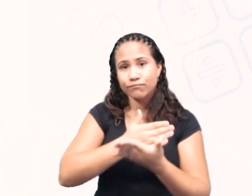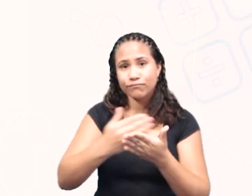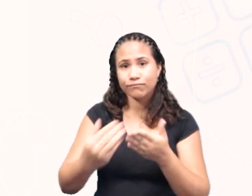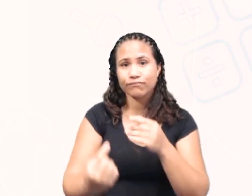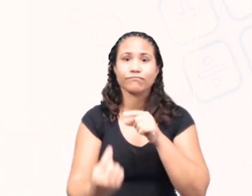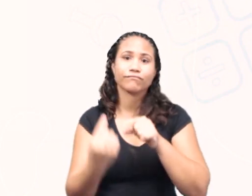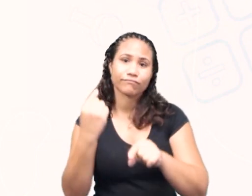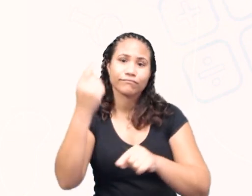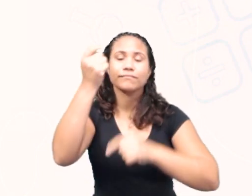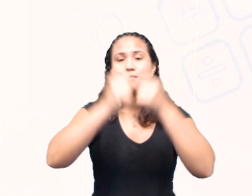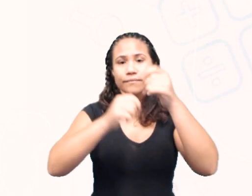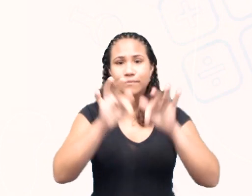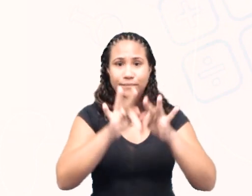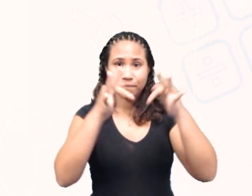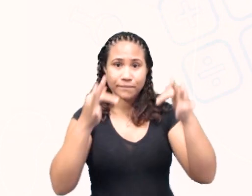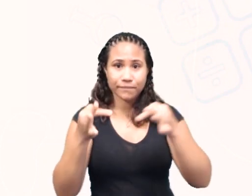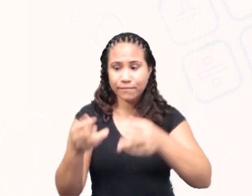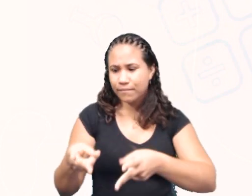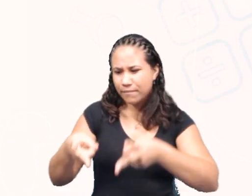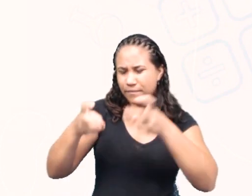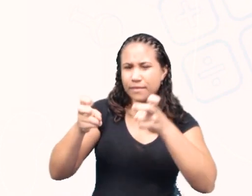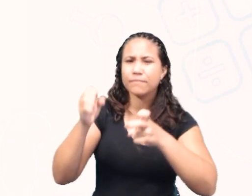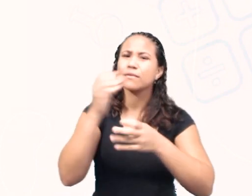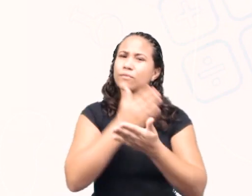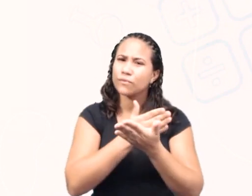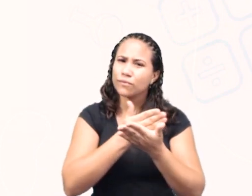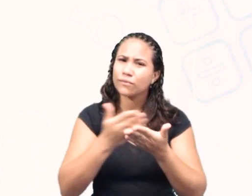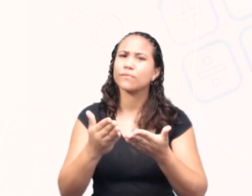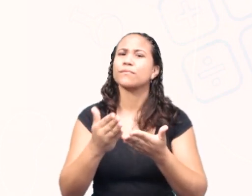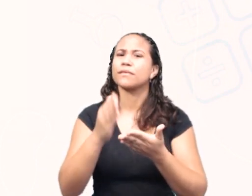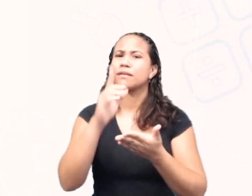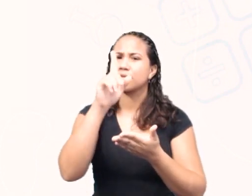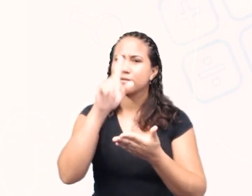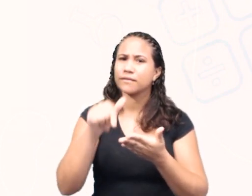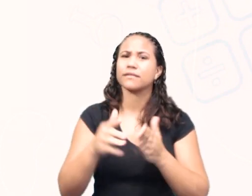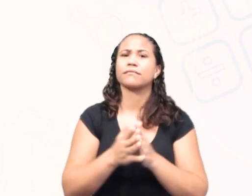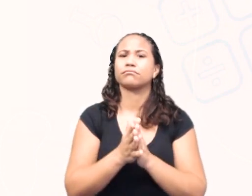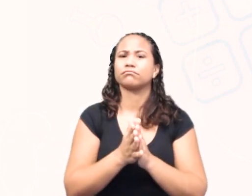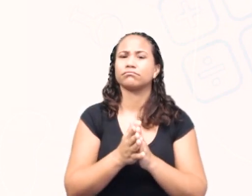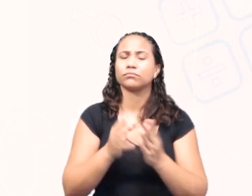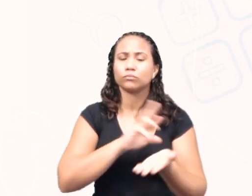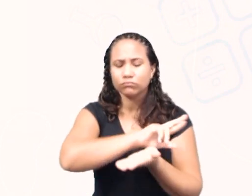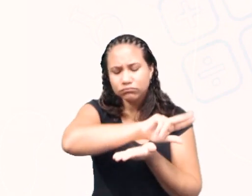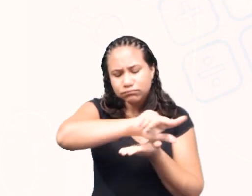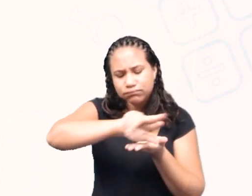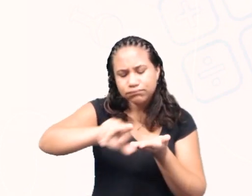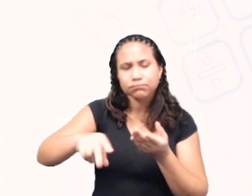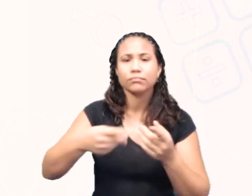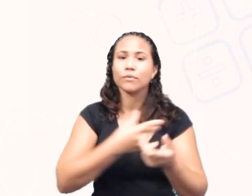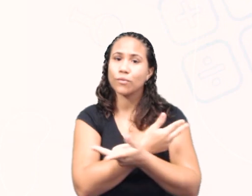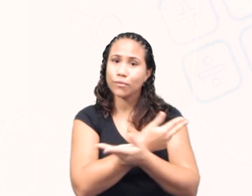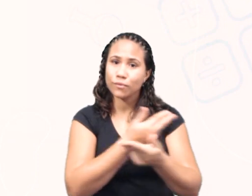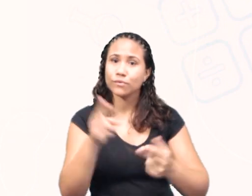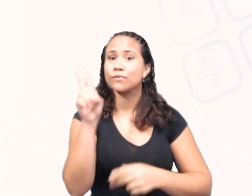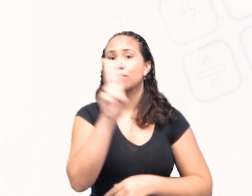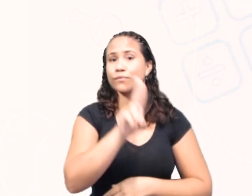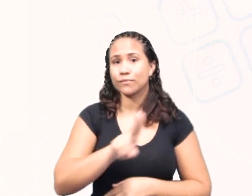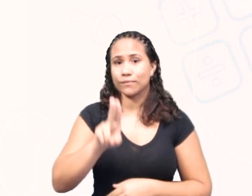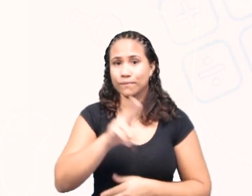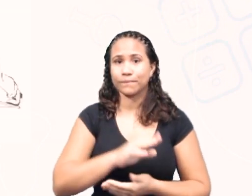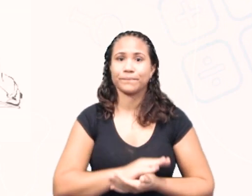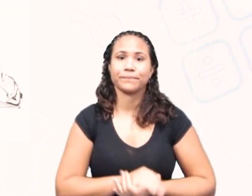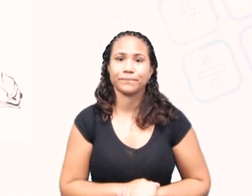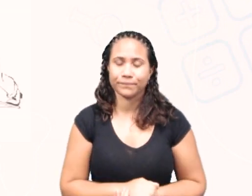máquinas simples e nós vamos ver que esses princípios estão em muitos objetos que nós utilizamos.